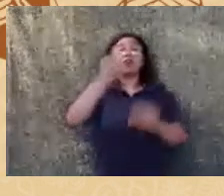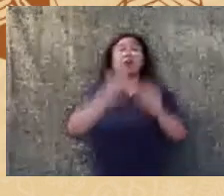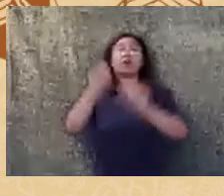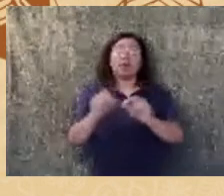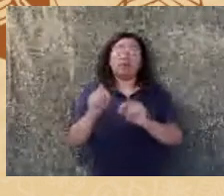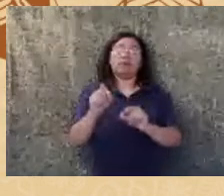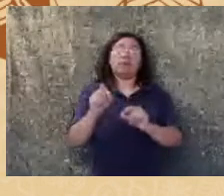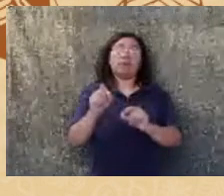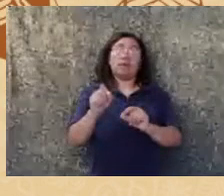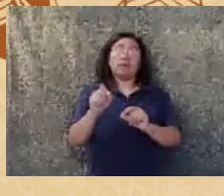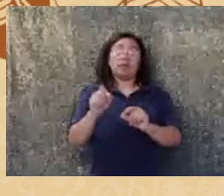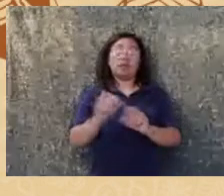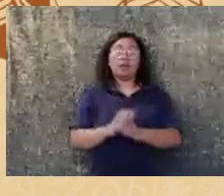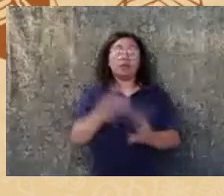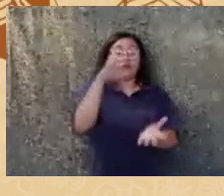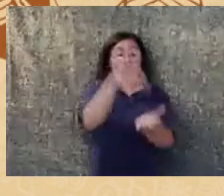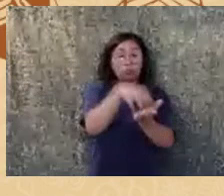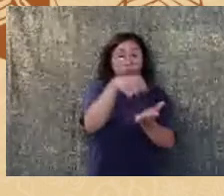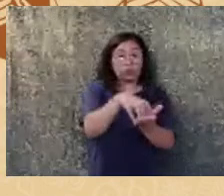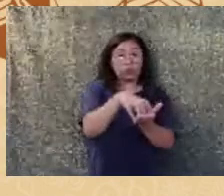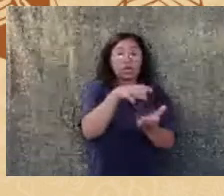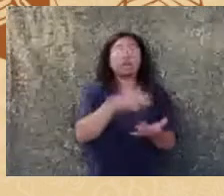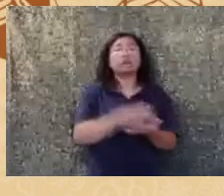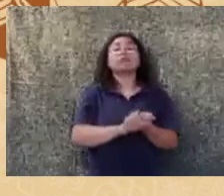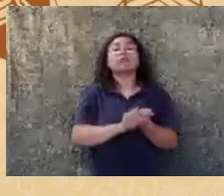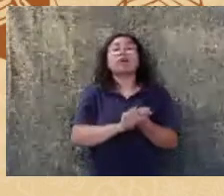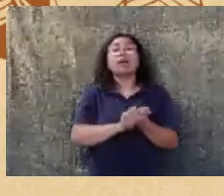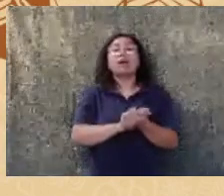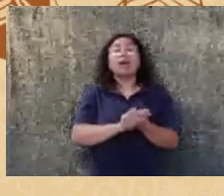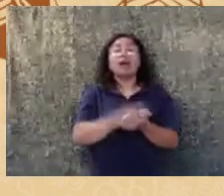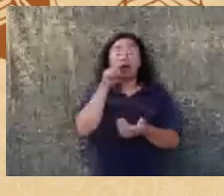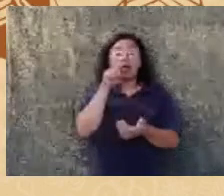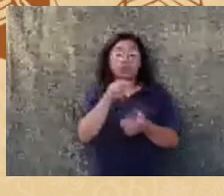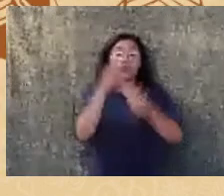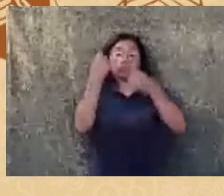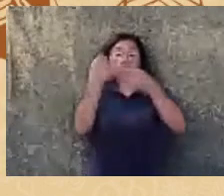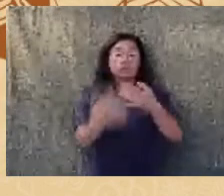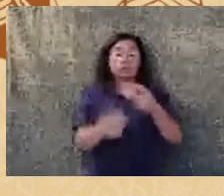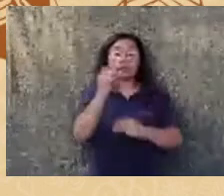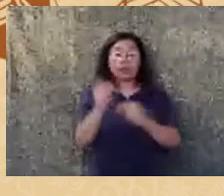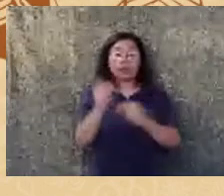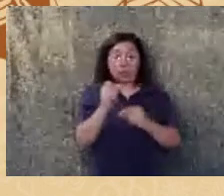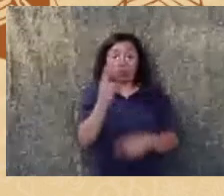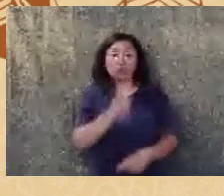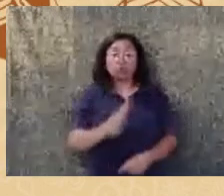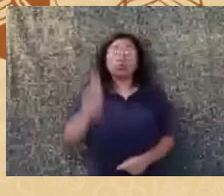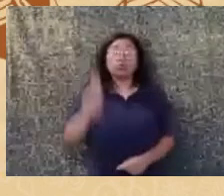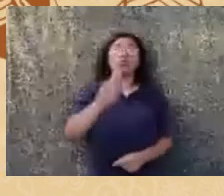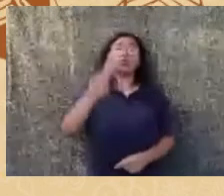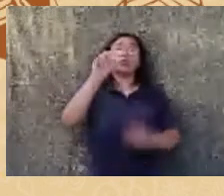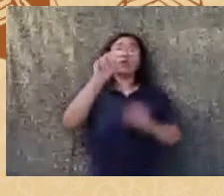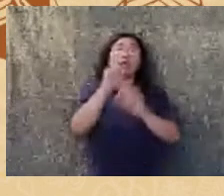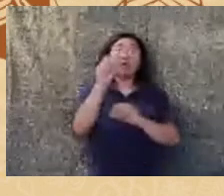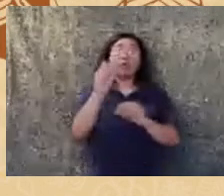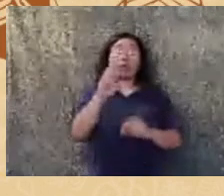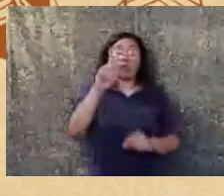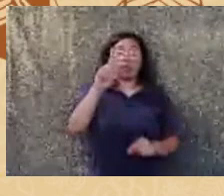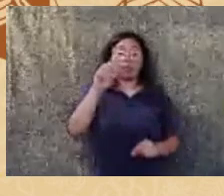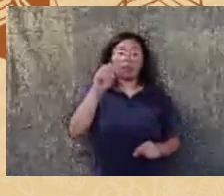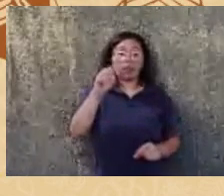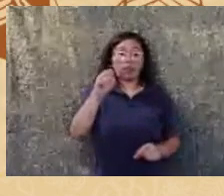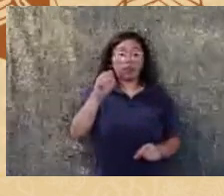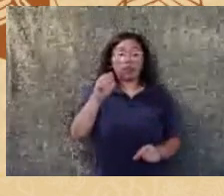Hennen no caso específico desta publicação eles utilizaram dados de supostamente 29 países